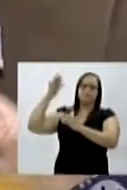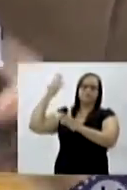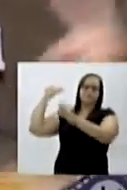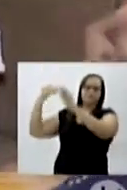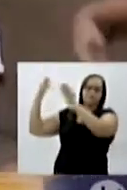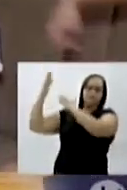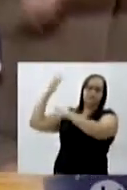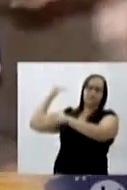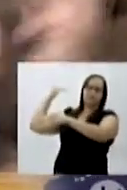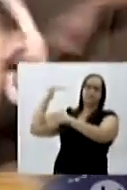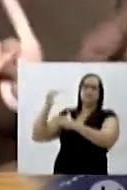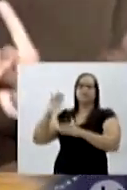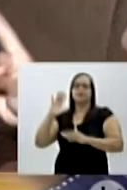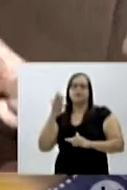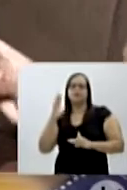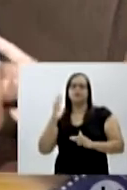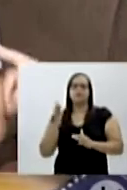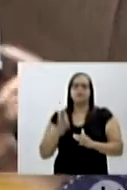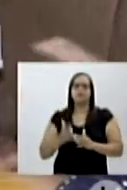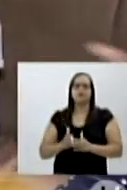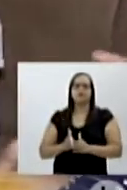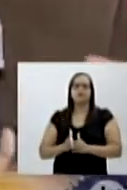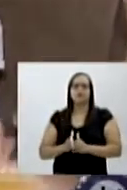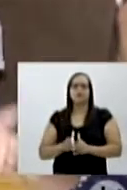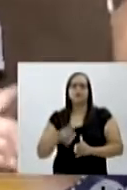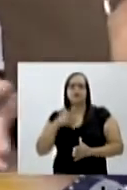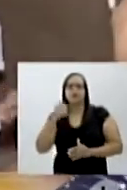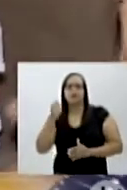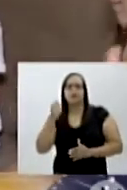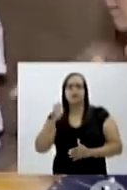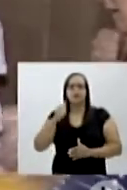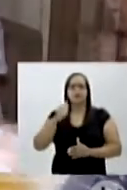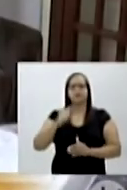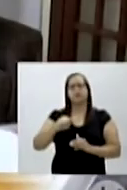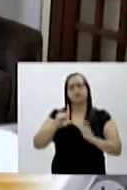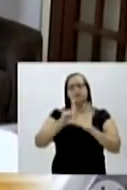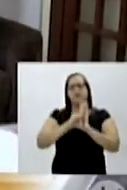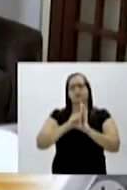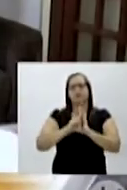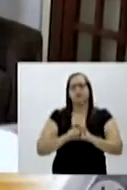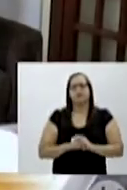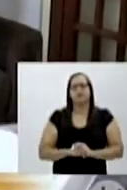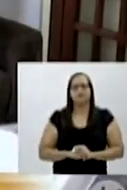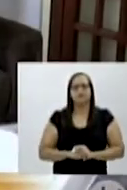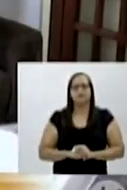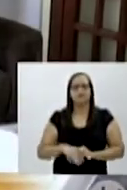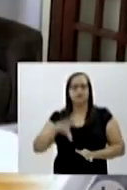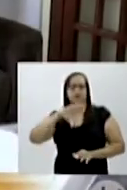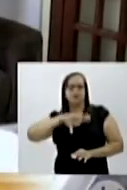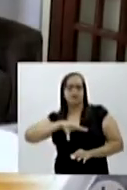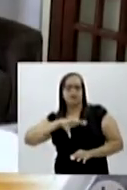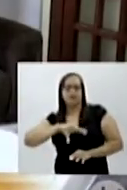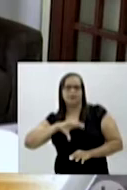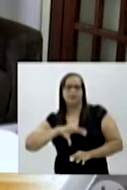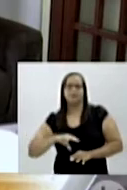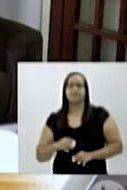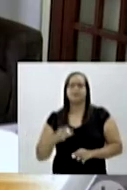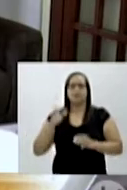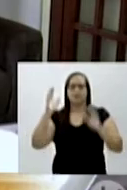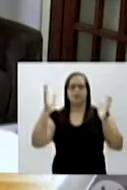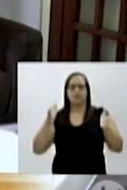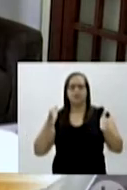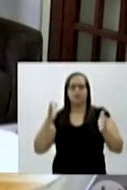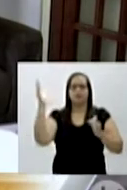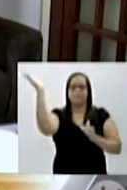naquela época, mais ou menos como aconteceu com a língua portuguesa. A Libras não é universal, ela é brasileira.